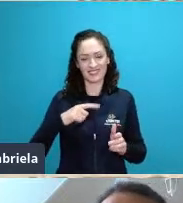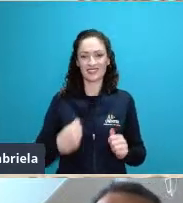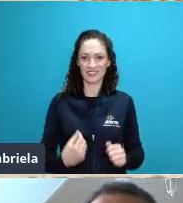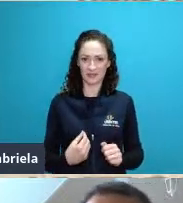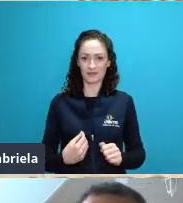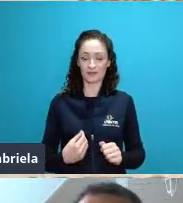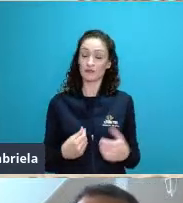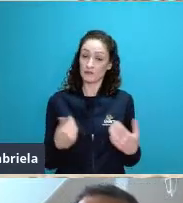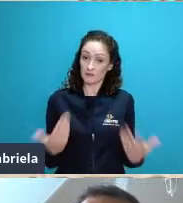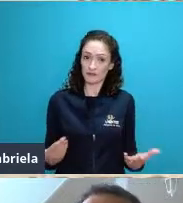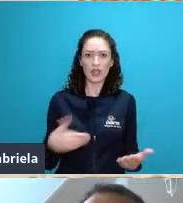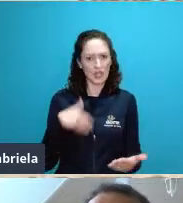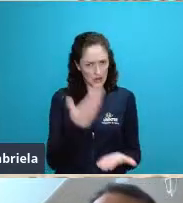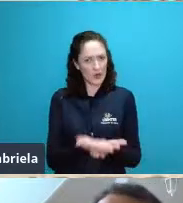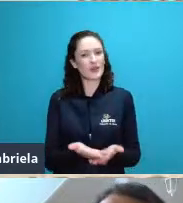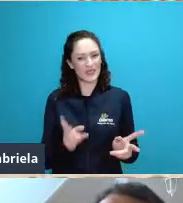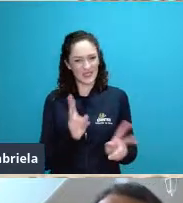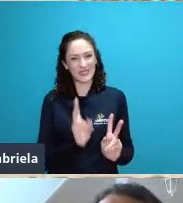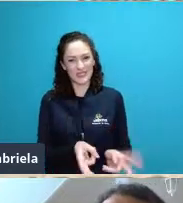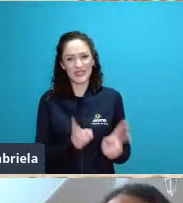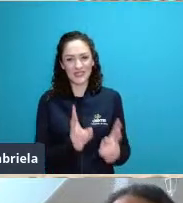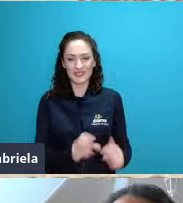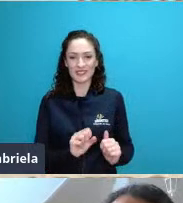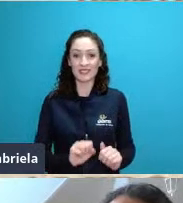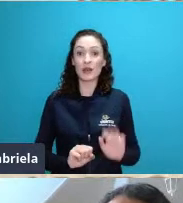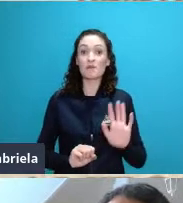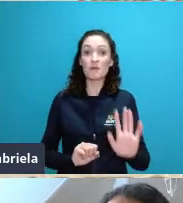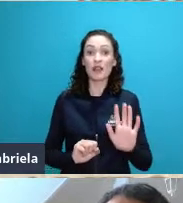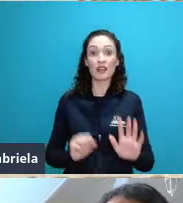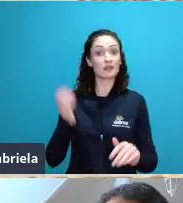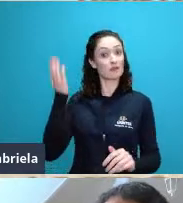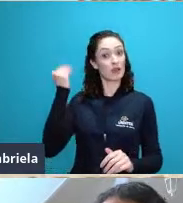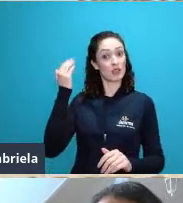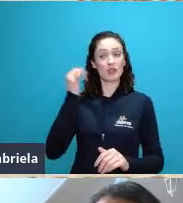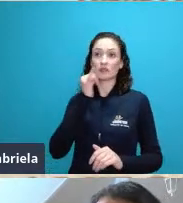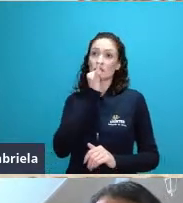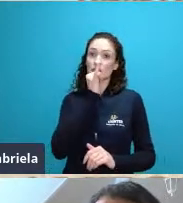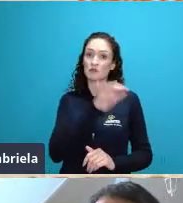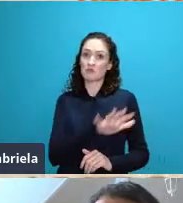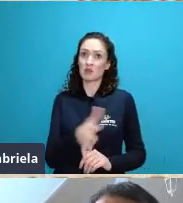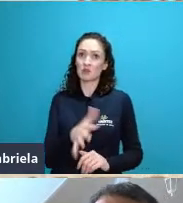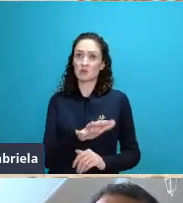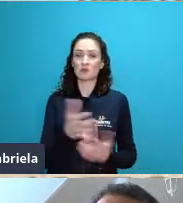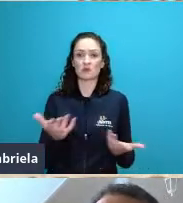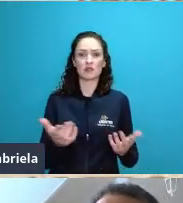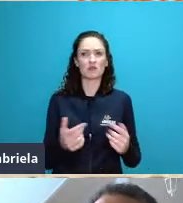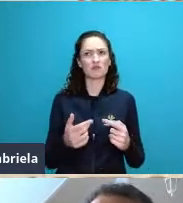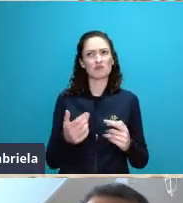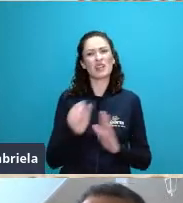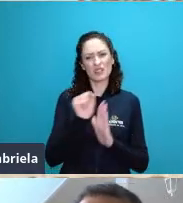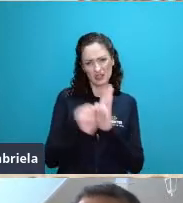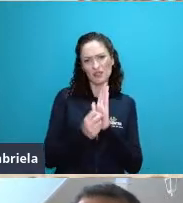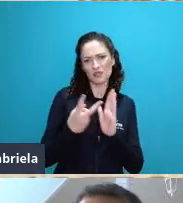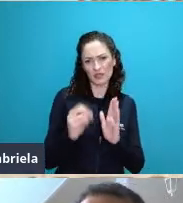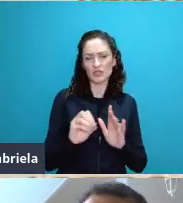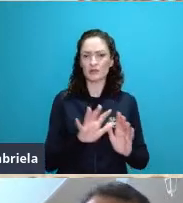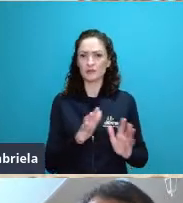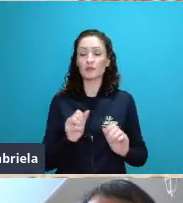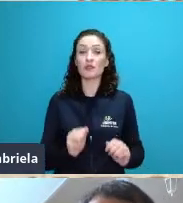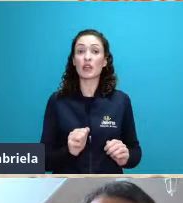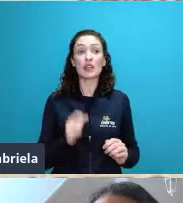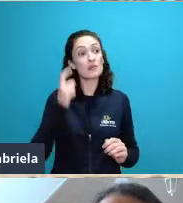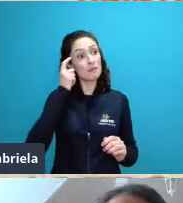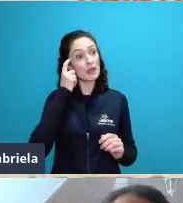mas era naquele momento meados do século passado era um momento de